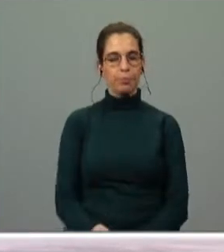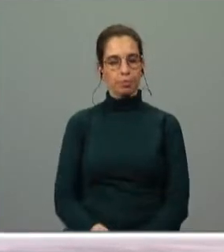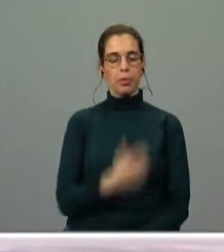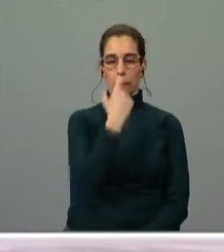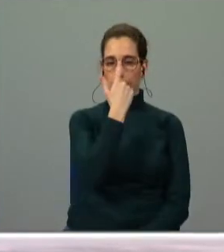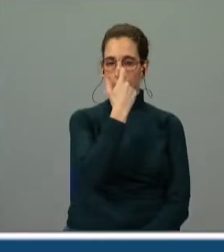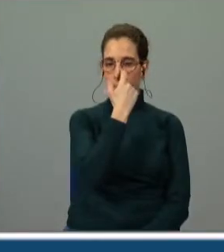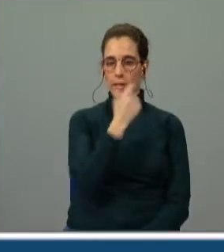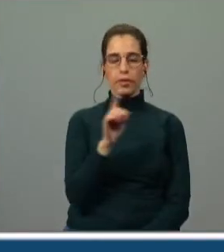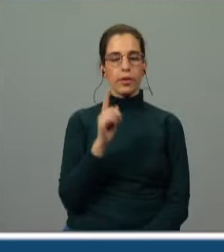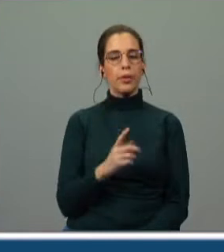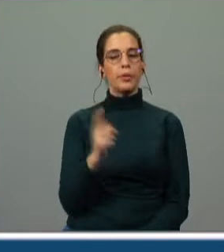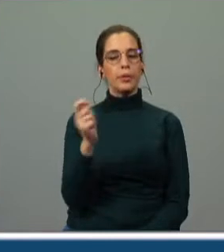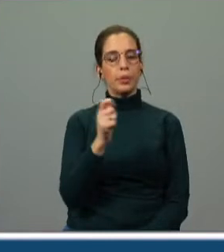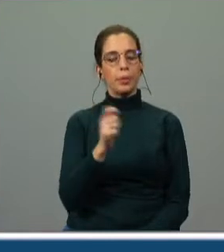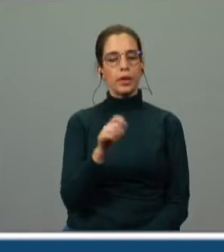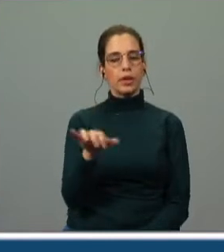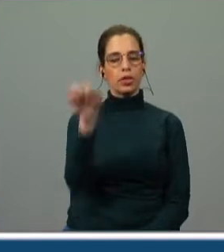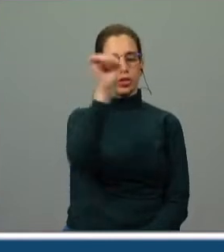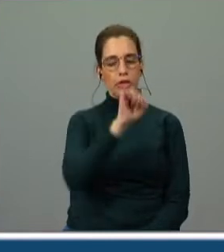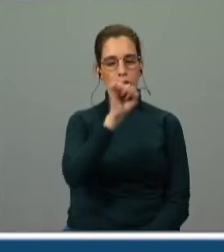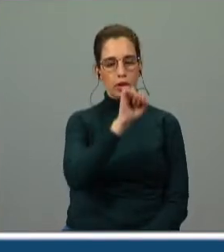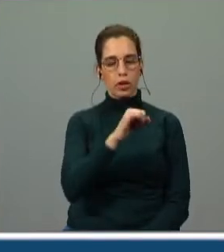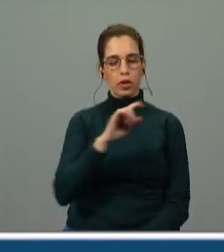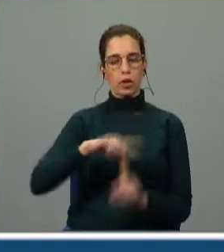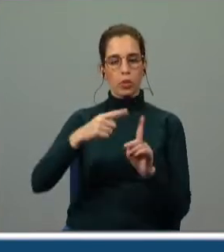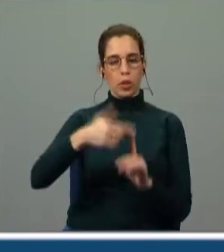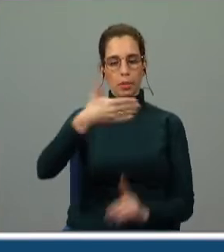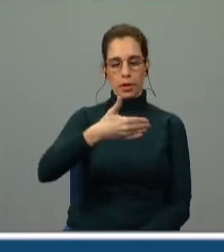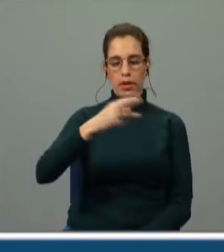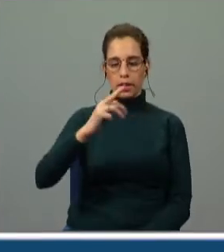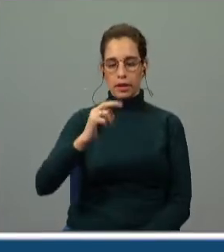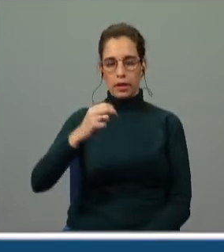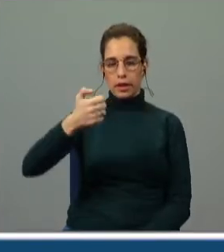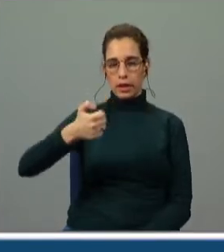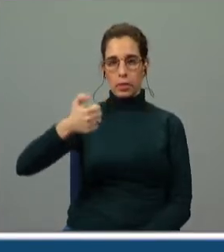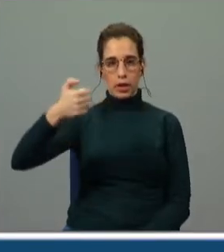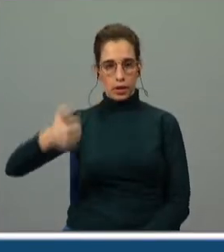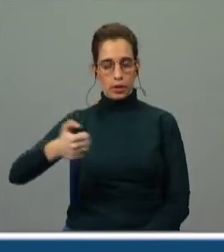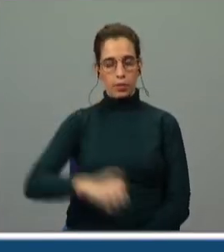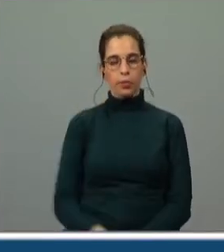No mês de janeiro do ano de 1355,